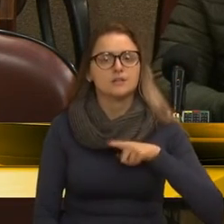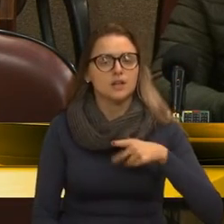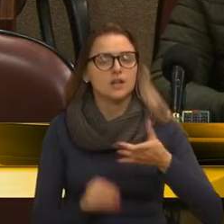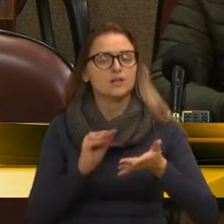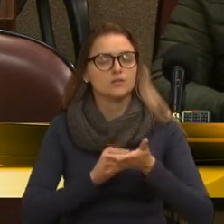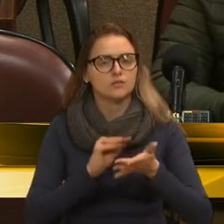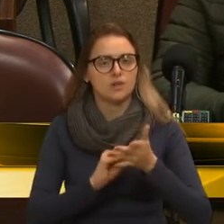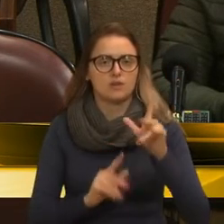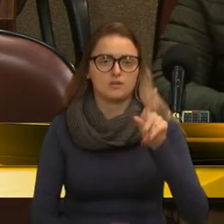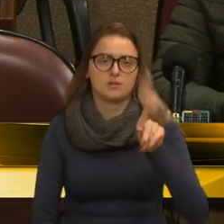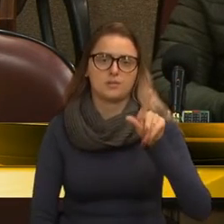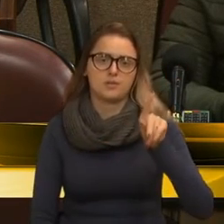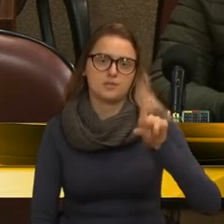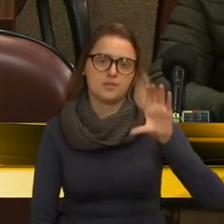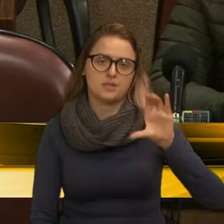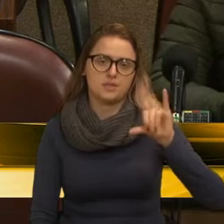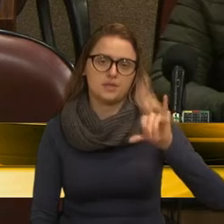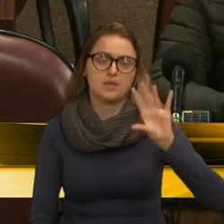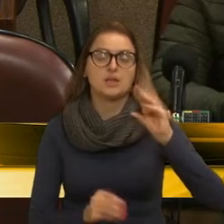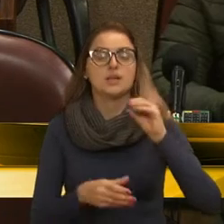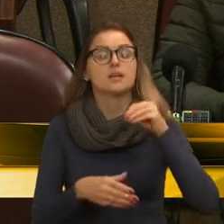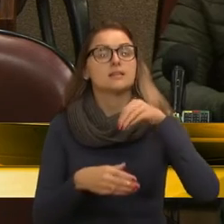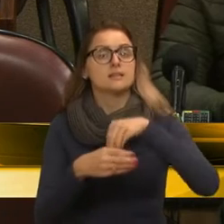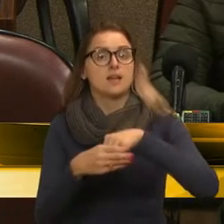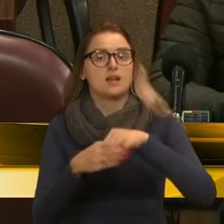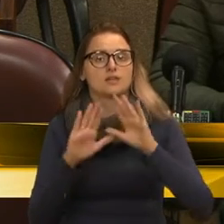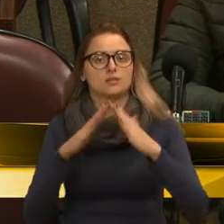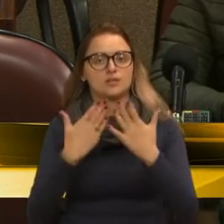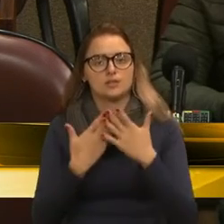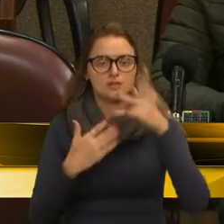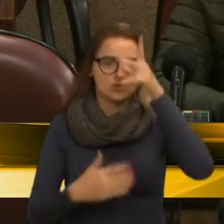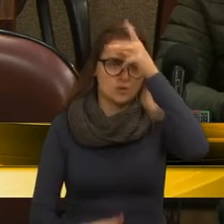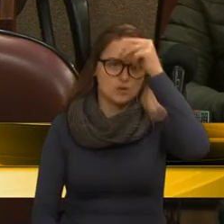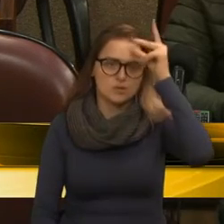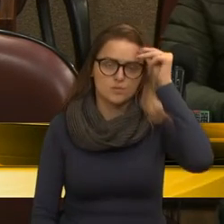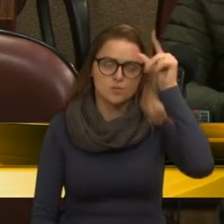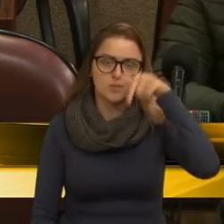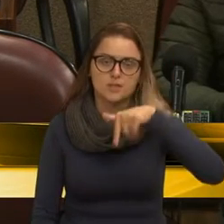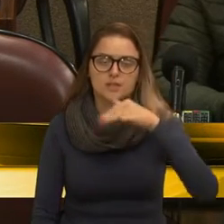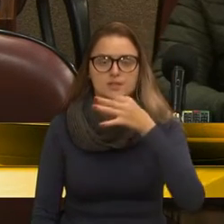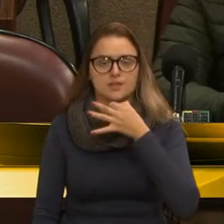de PPCI nas escolas municipais do município de Caxias do Sul.